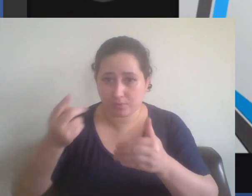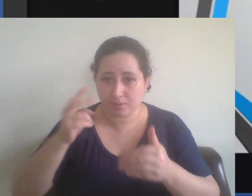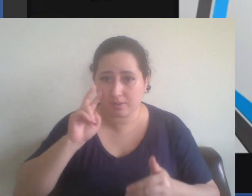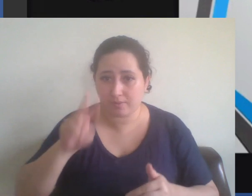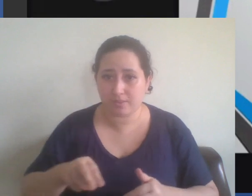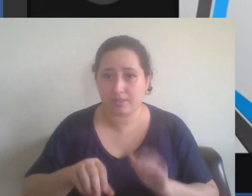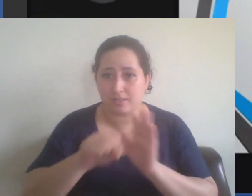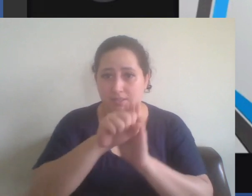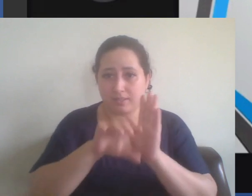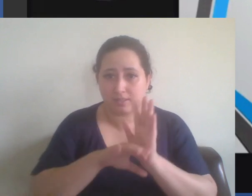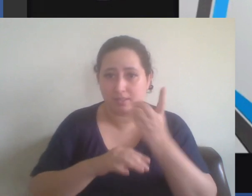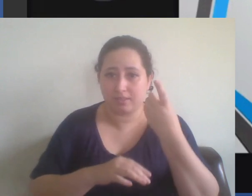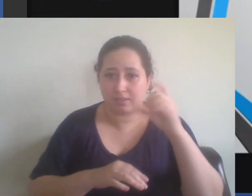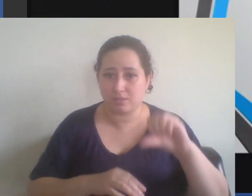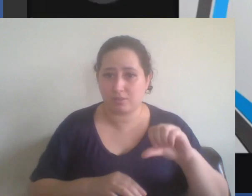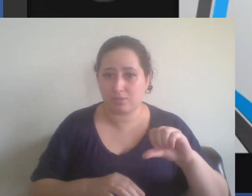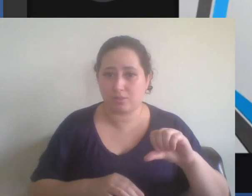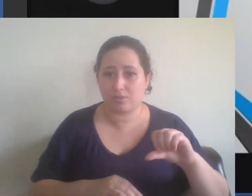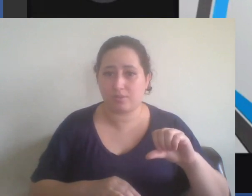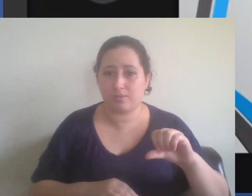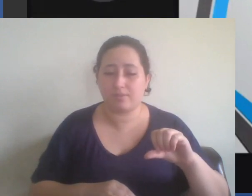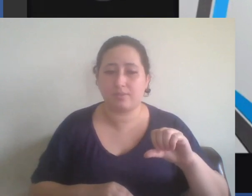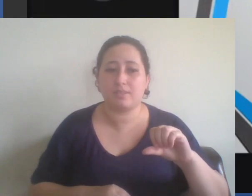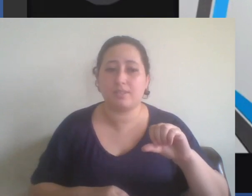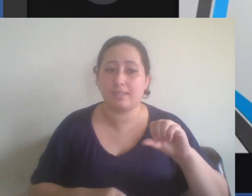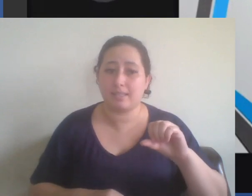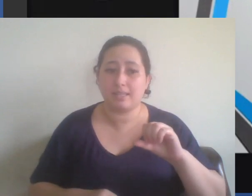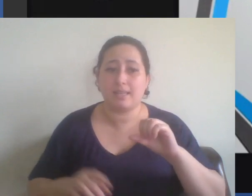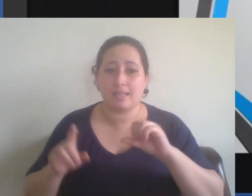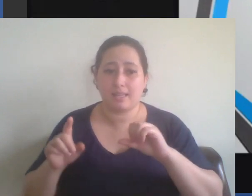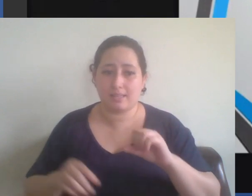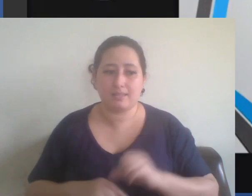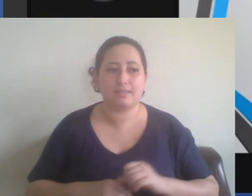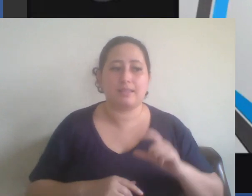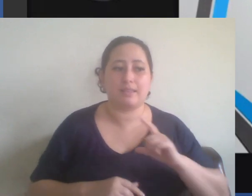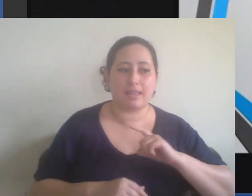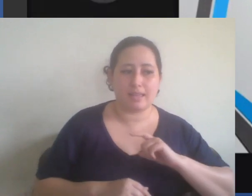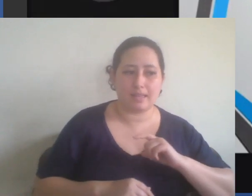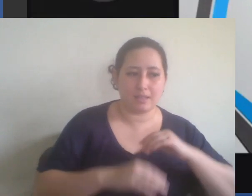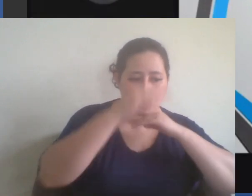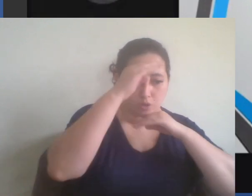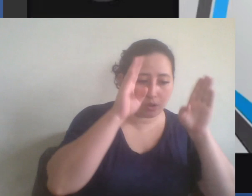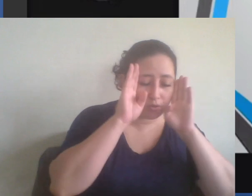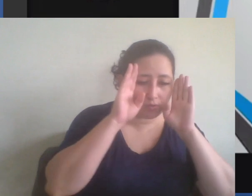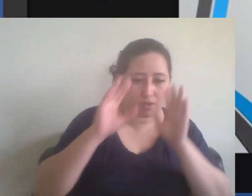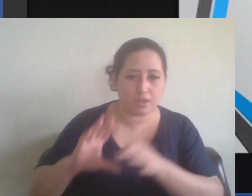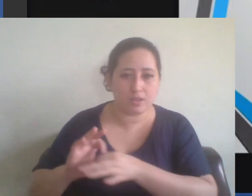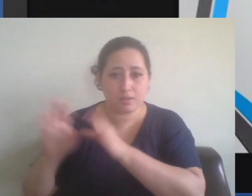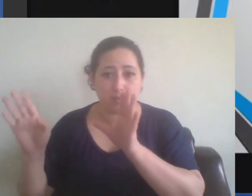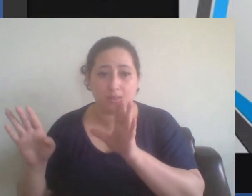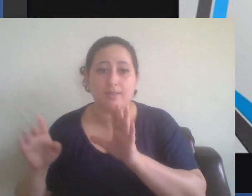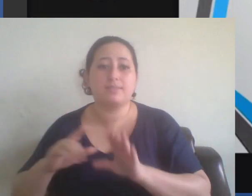XIX não vai ser mais conservador e liberais. Vocês têm também